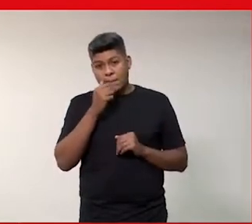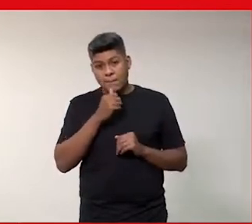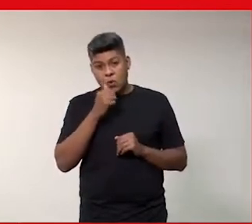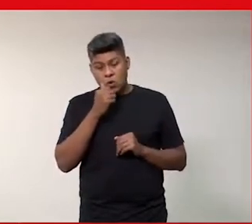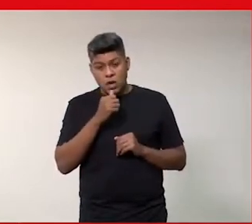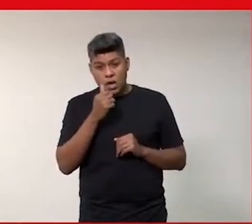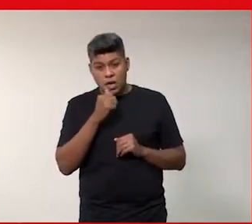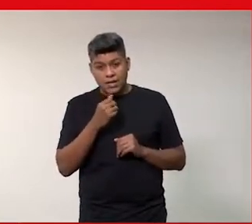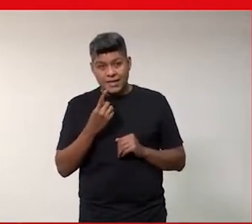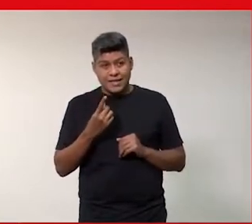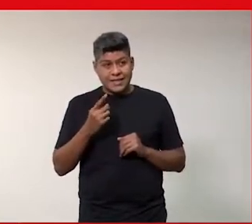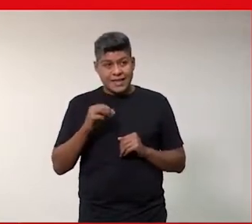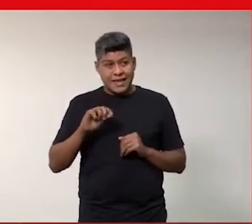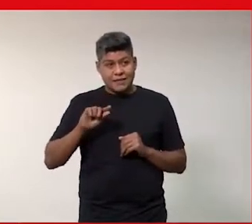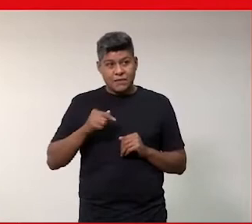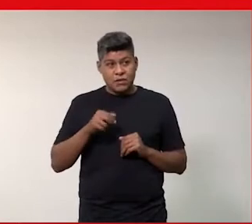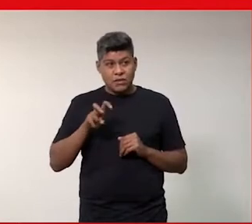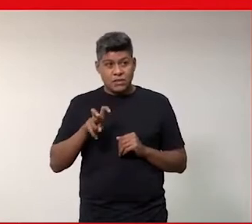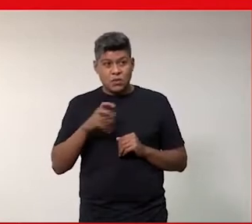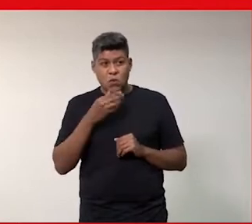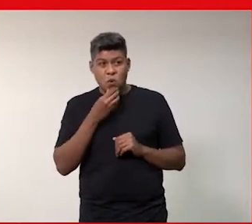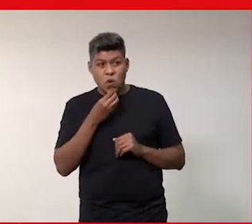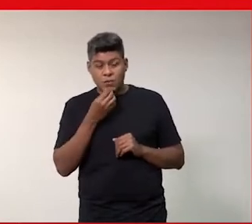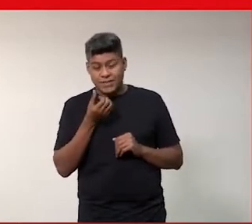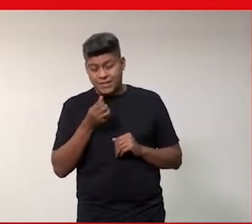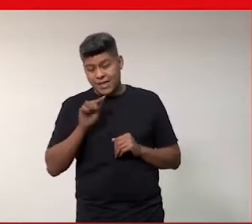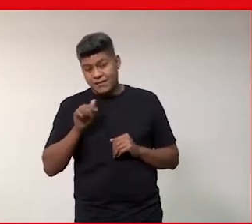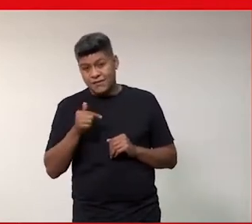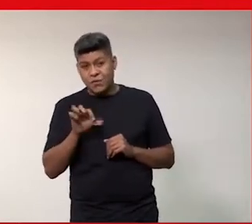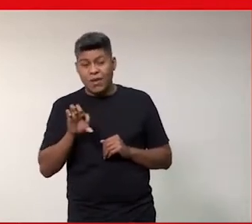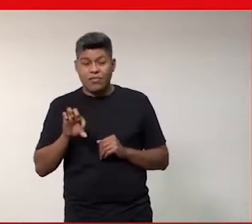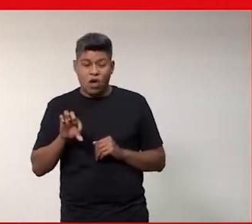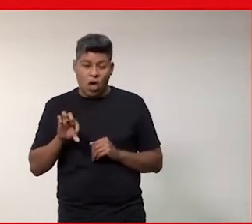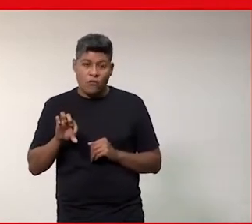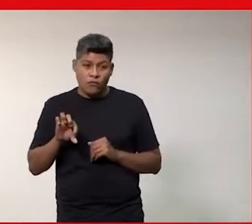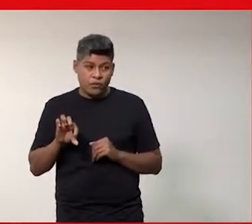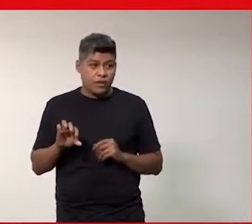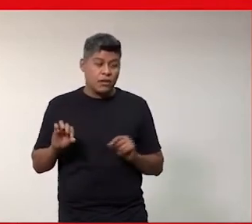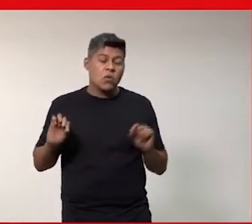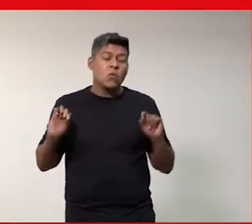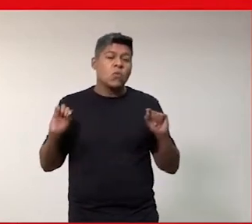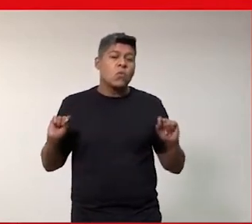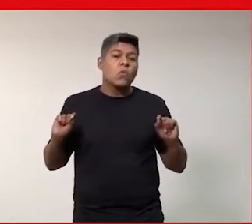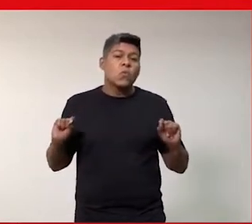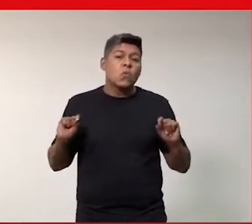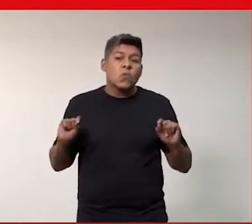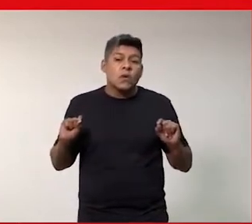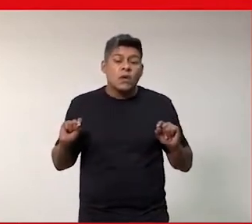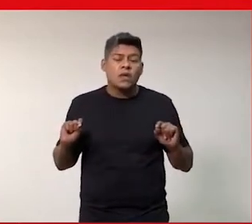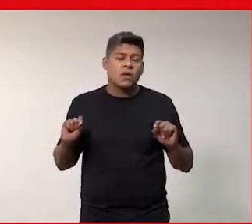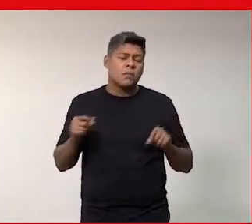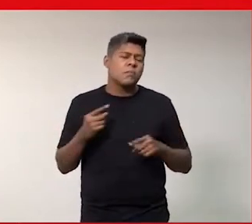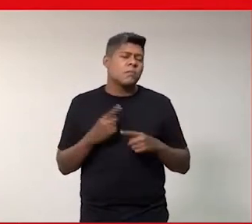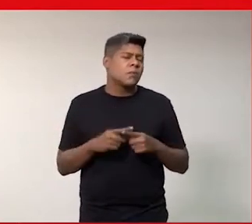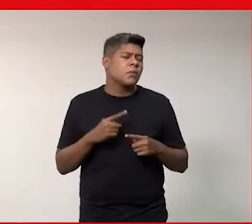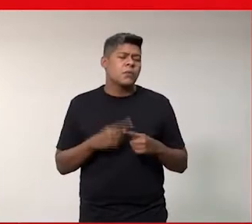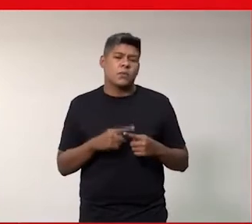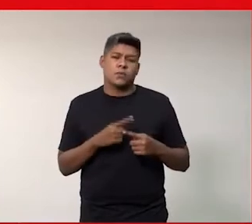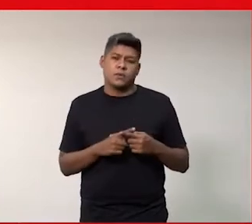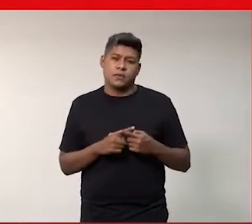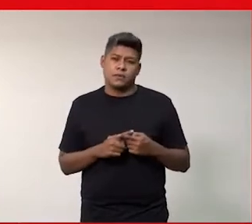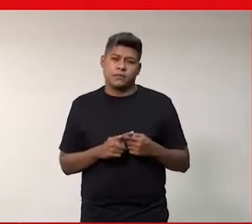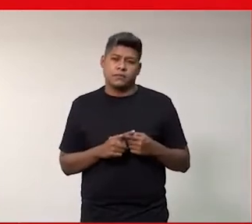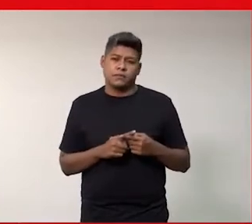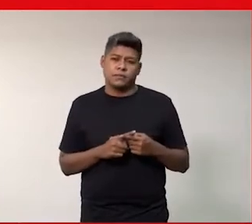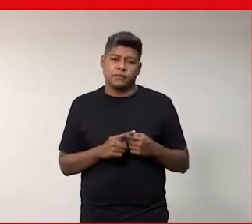uma queda de 10,5 enquanto os homens 6,9. E aí, a gente se pergunta, por que isso, né? E